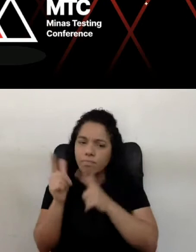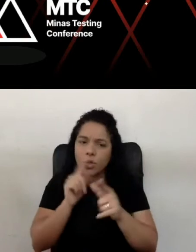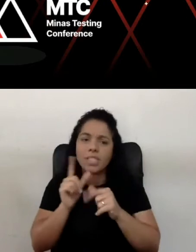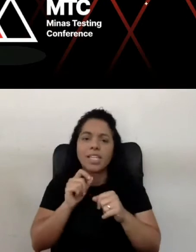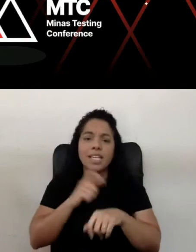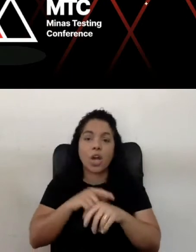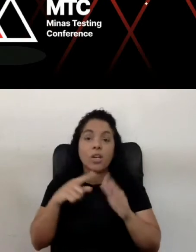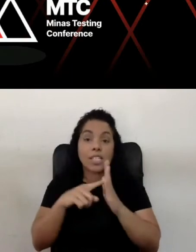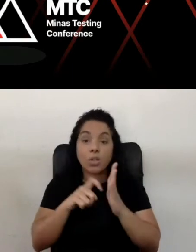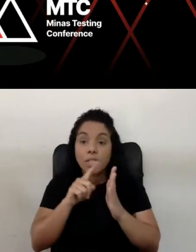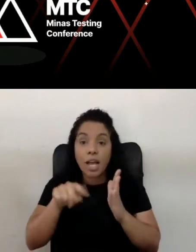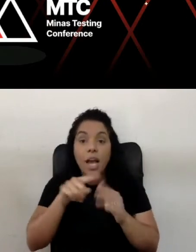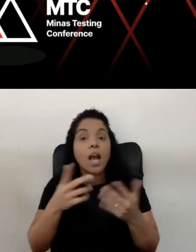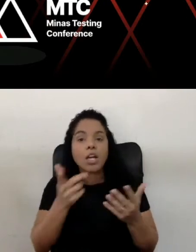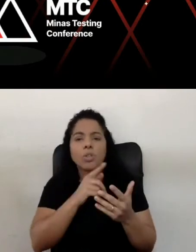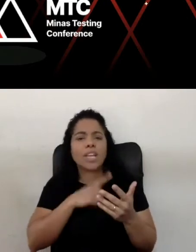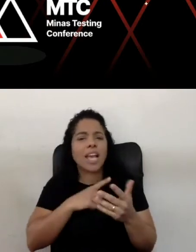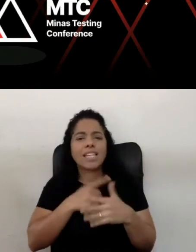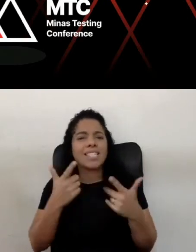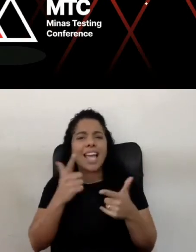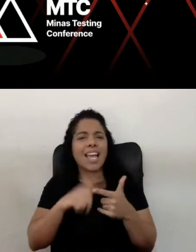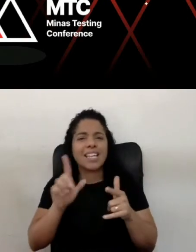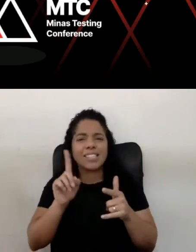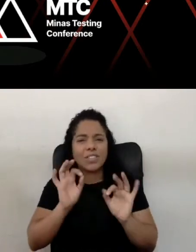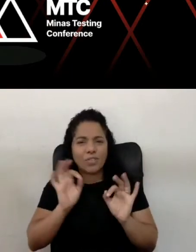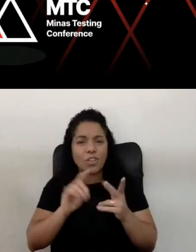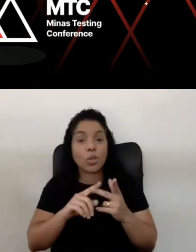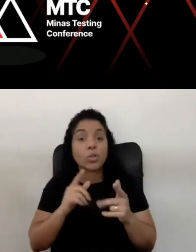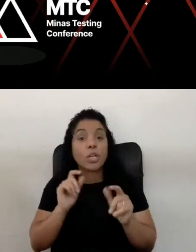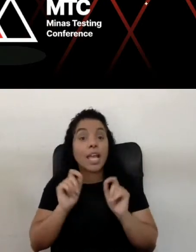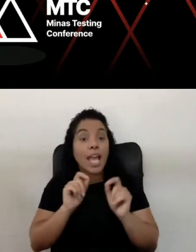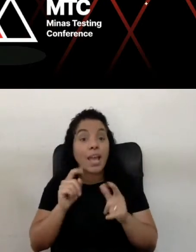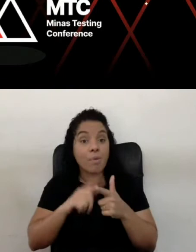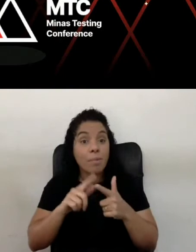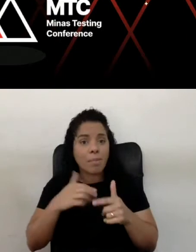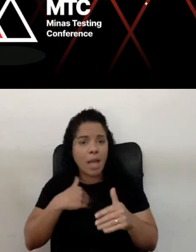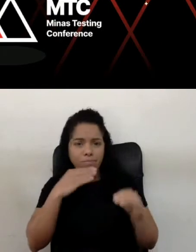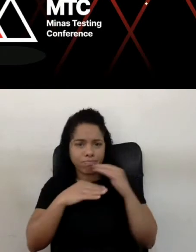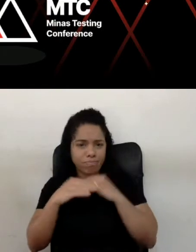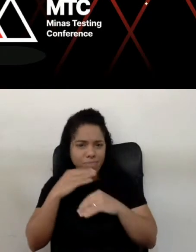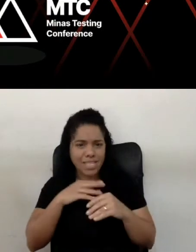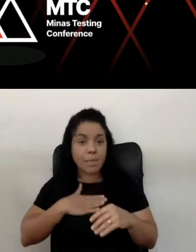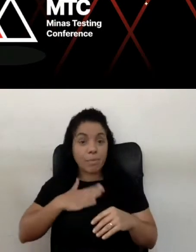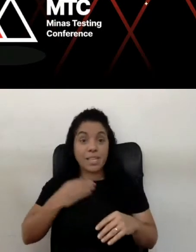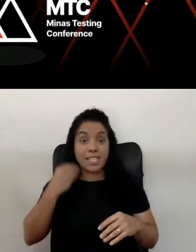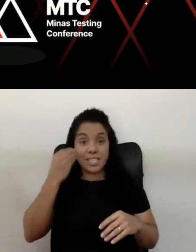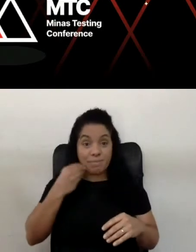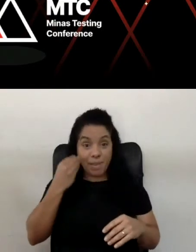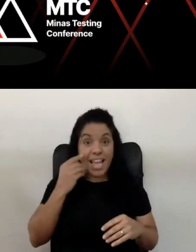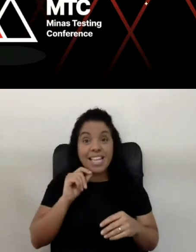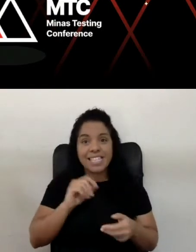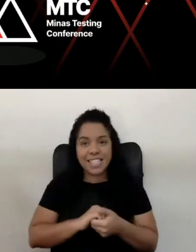execução executar sem grandes dores. O grande problema do que eu percebo aí, dada a minha experiência, que